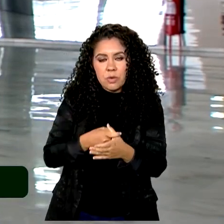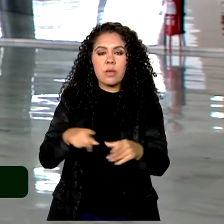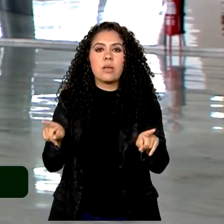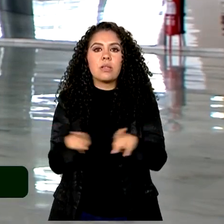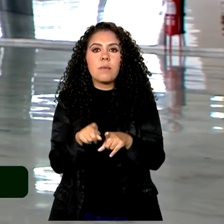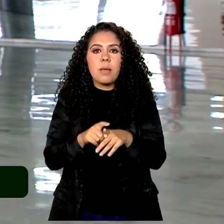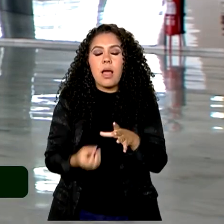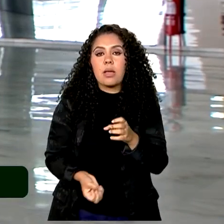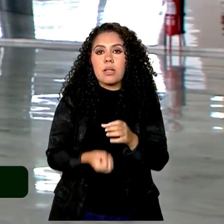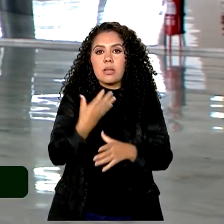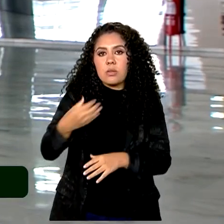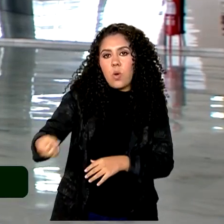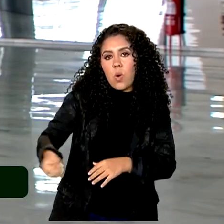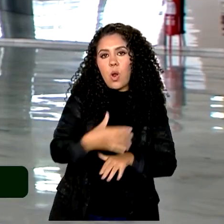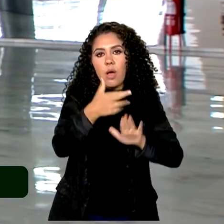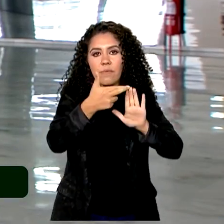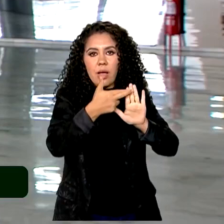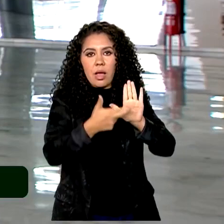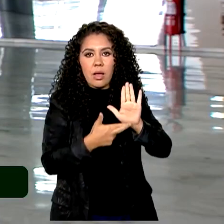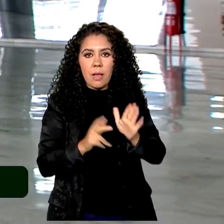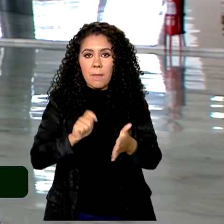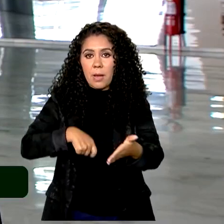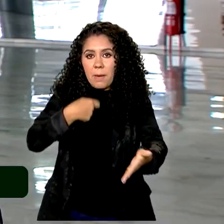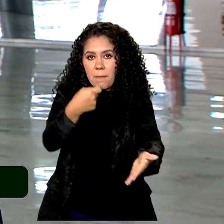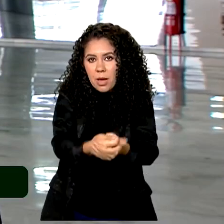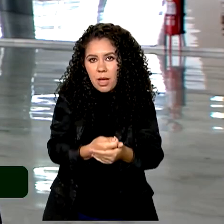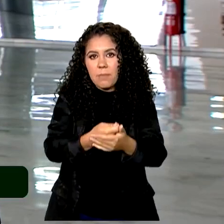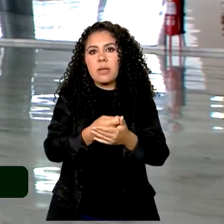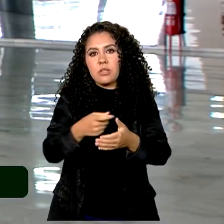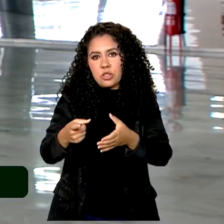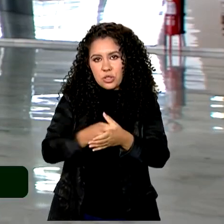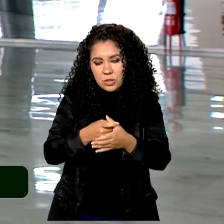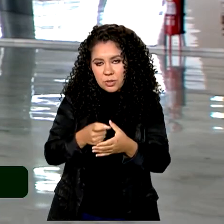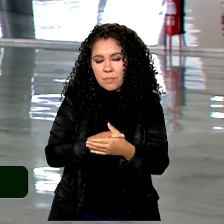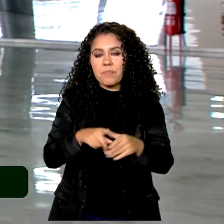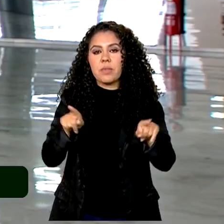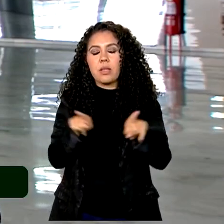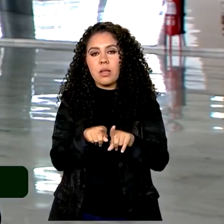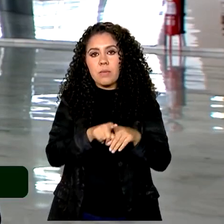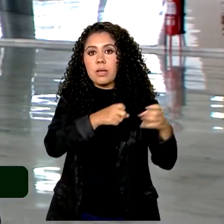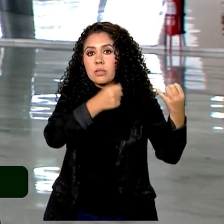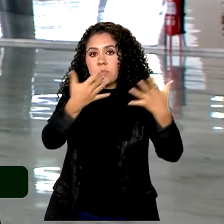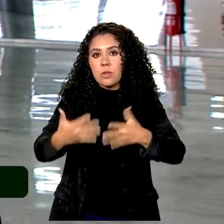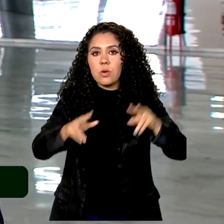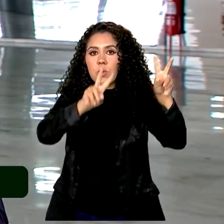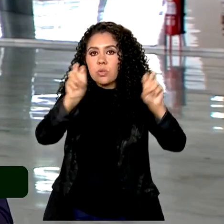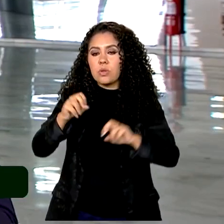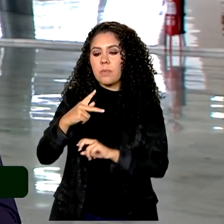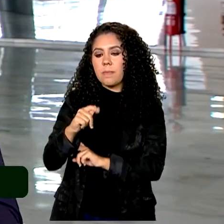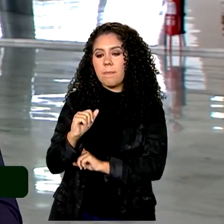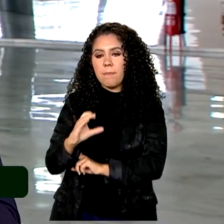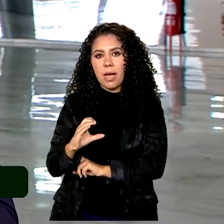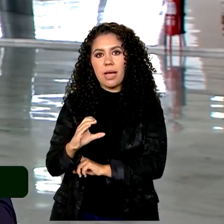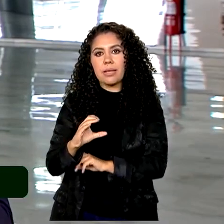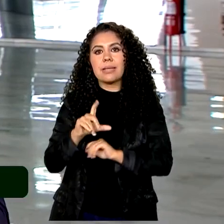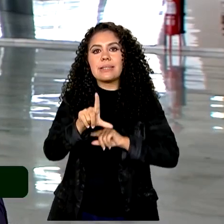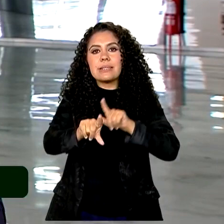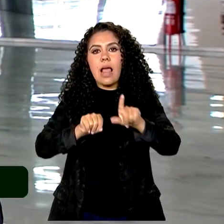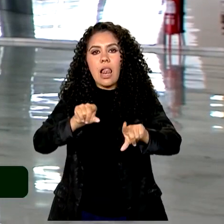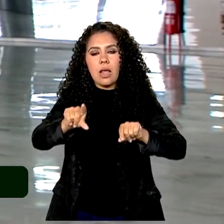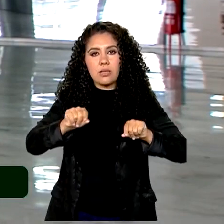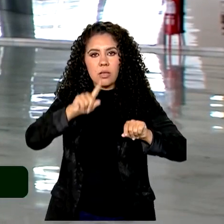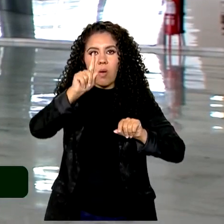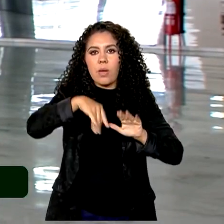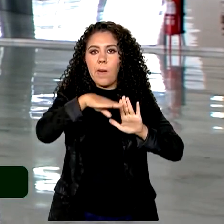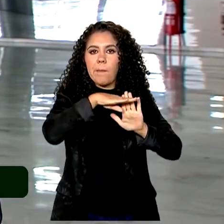novas regras para o pagamento de precatórios. Lula também destacou o PAC Seleções, lançado pelo